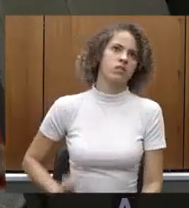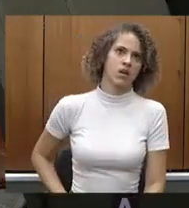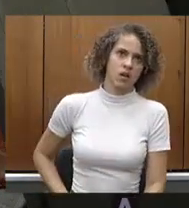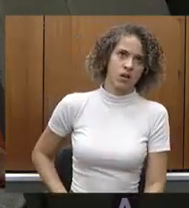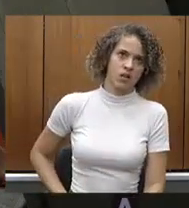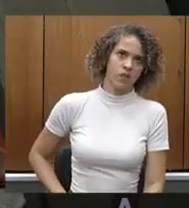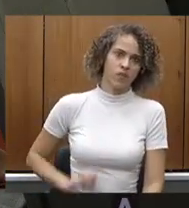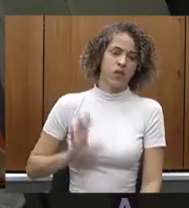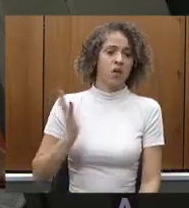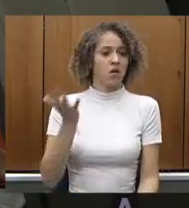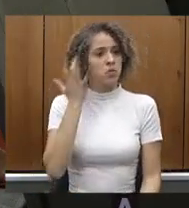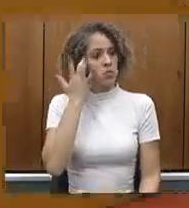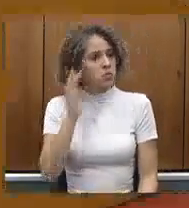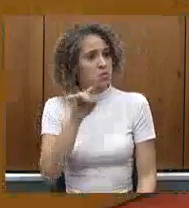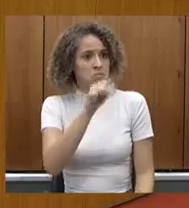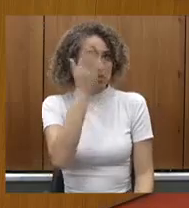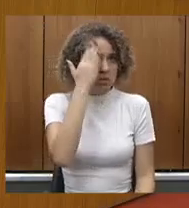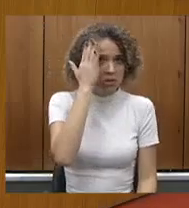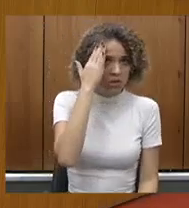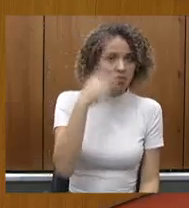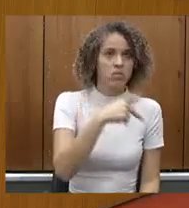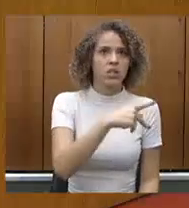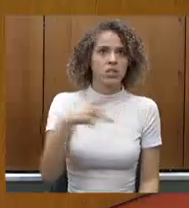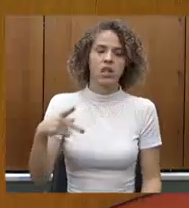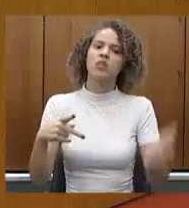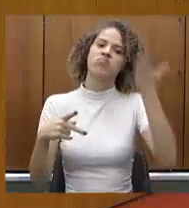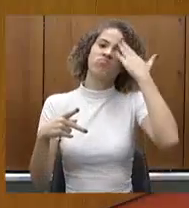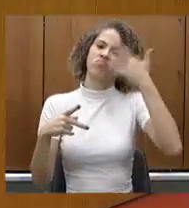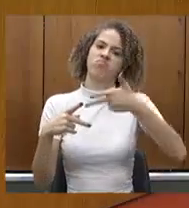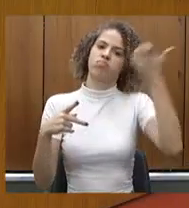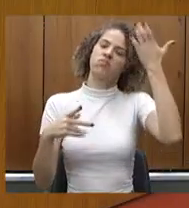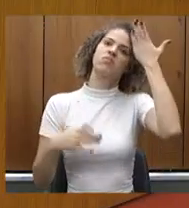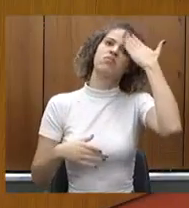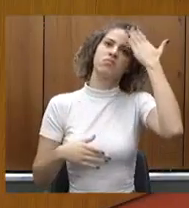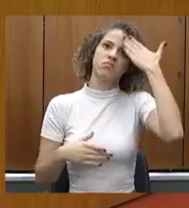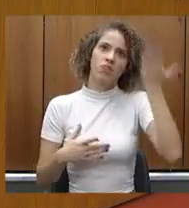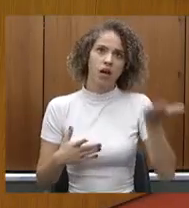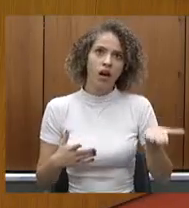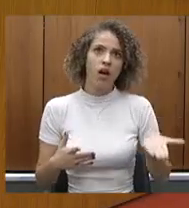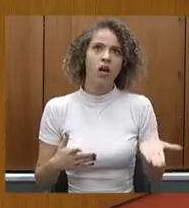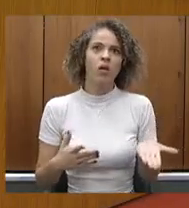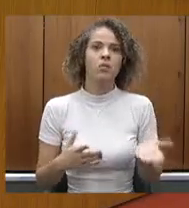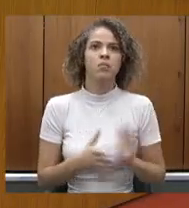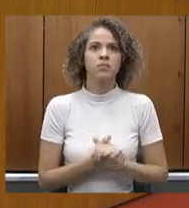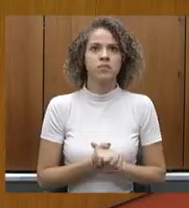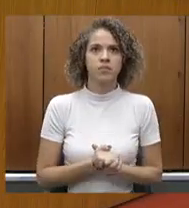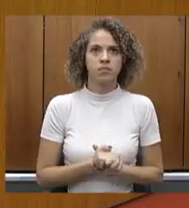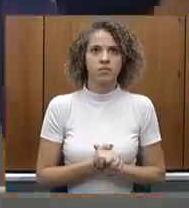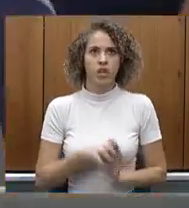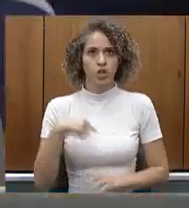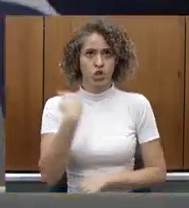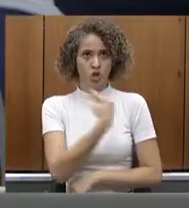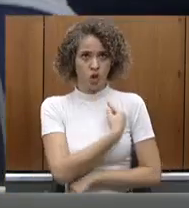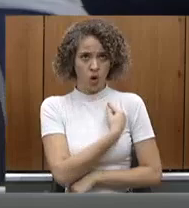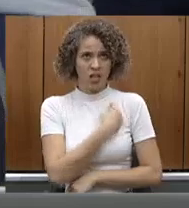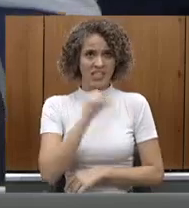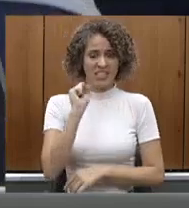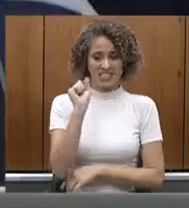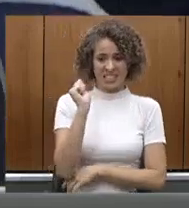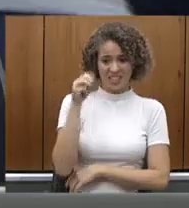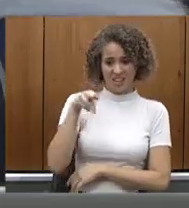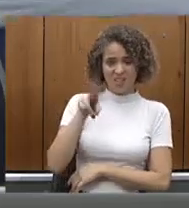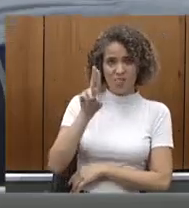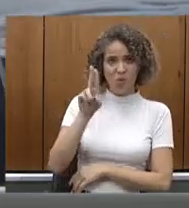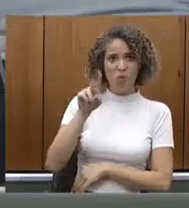Eu não sei se todo mundo sabe, presidente, com certeza, o presidente deve ter acompanhado, nós estávamos com essas cirurgias